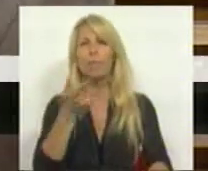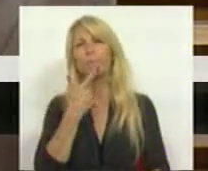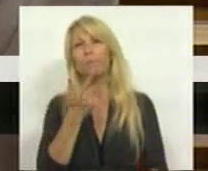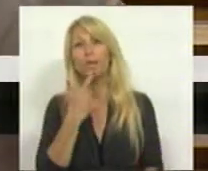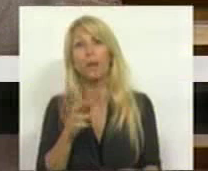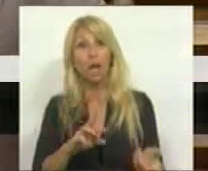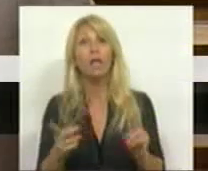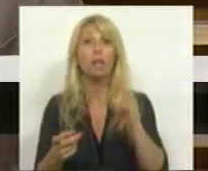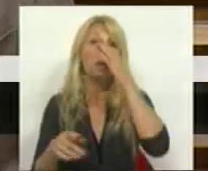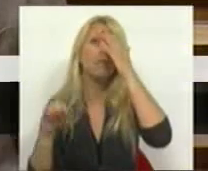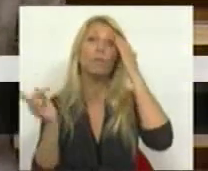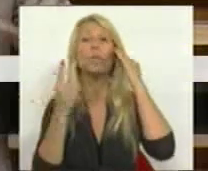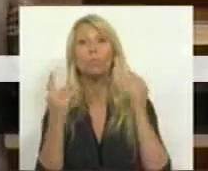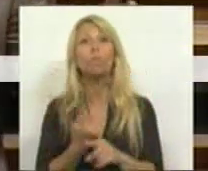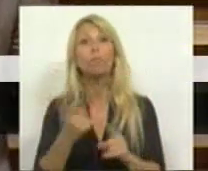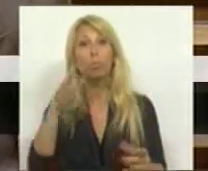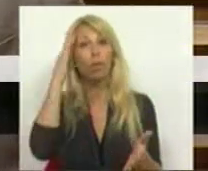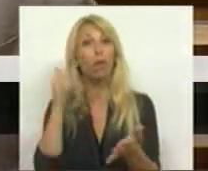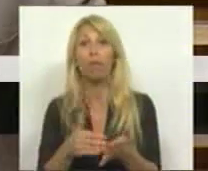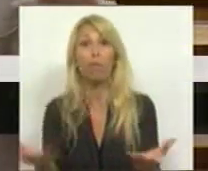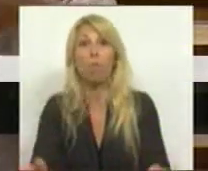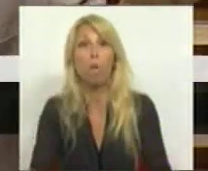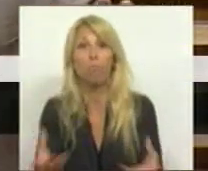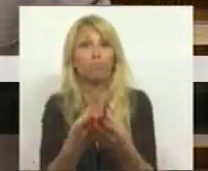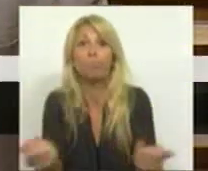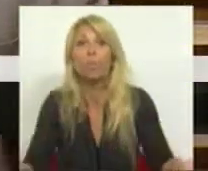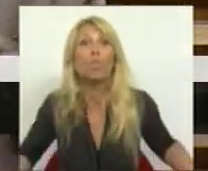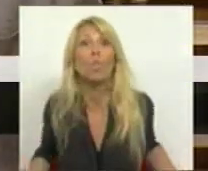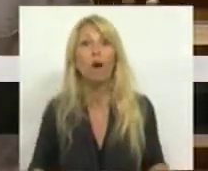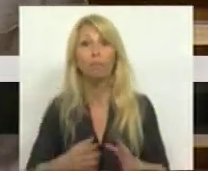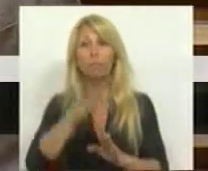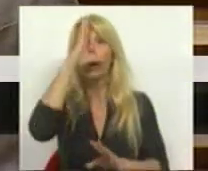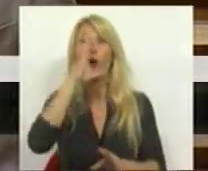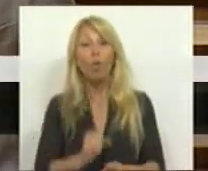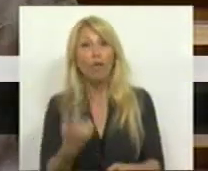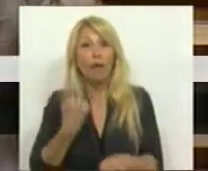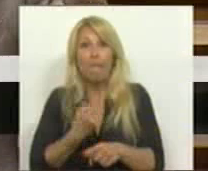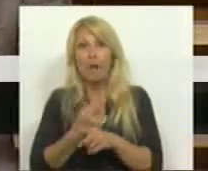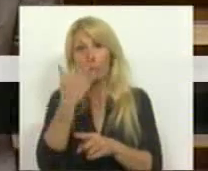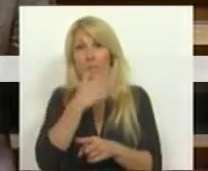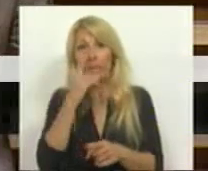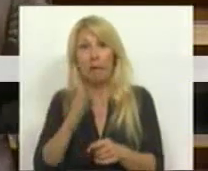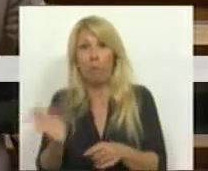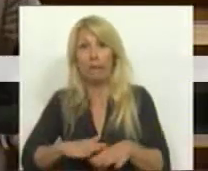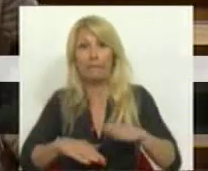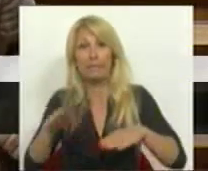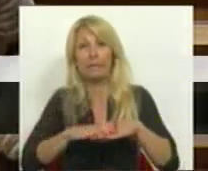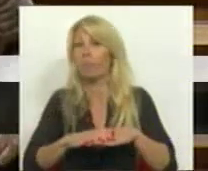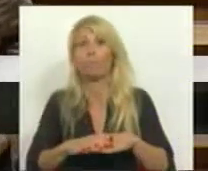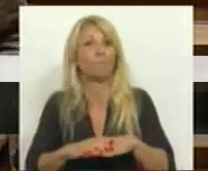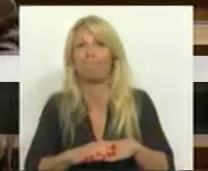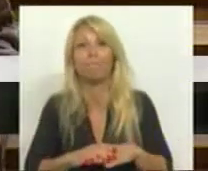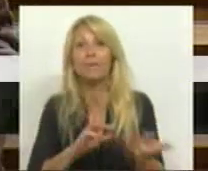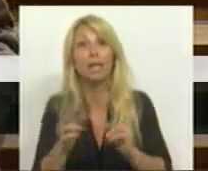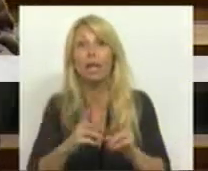Não é alternativa porque não tem saída, não é alternativa porque não tem governo, por muito recostado que ele seja, e não é alternativa principalmente